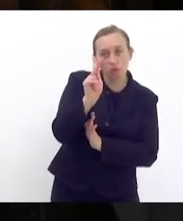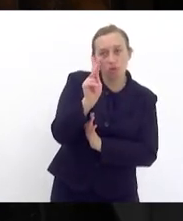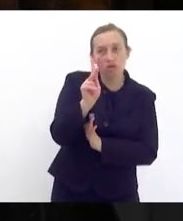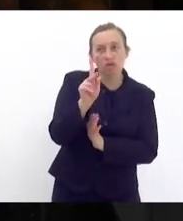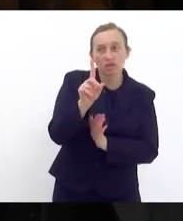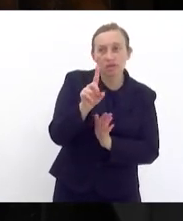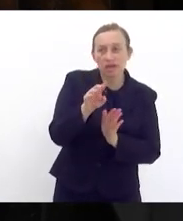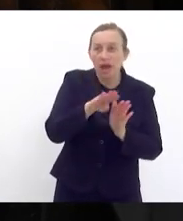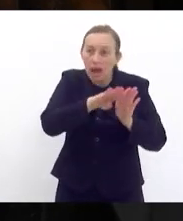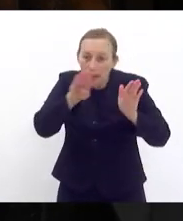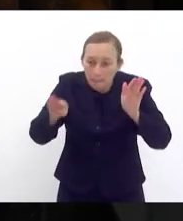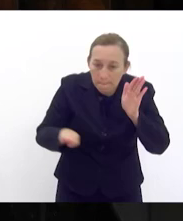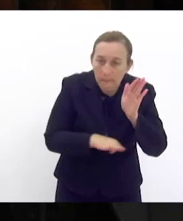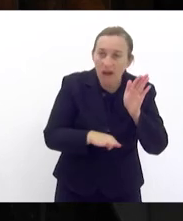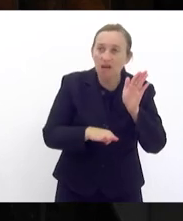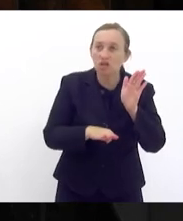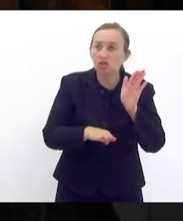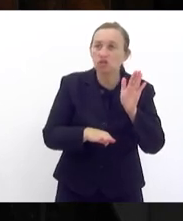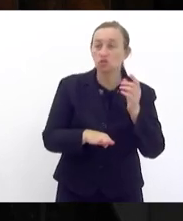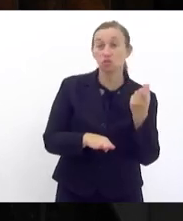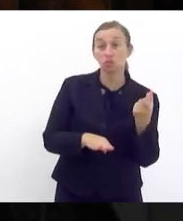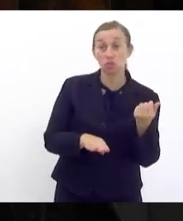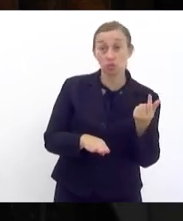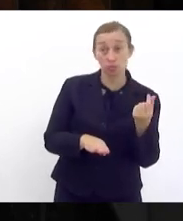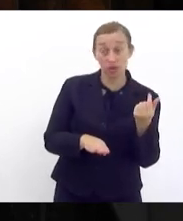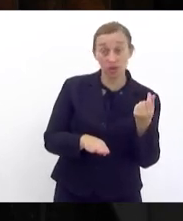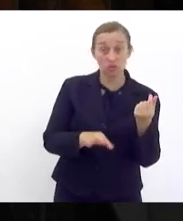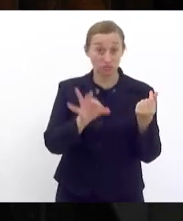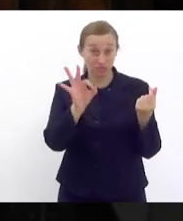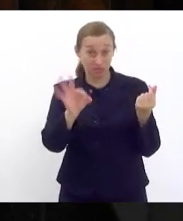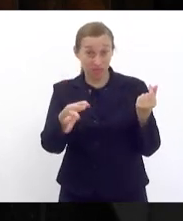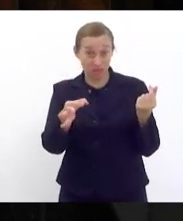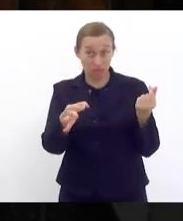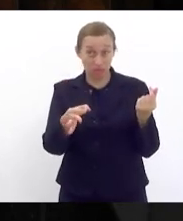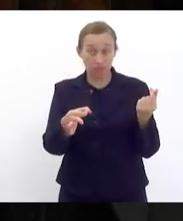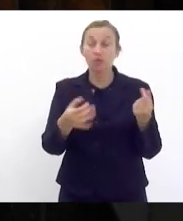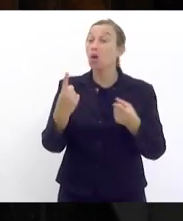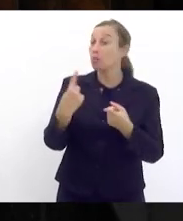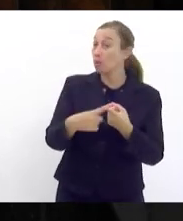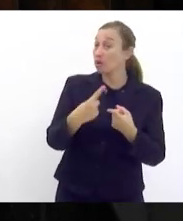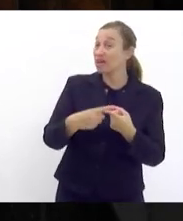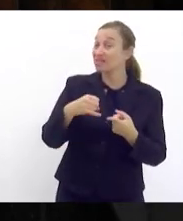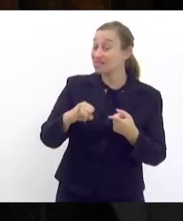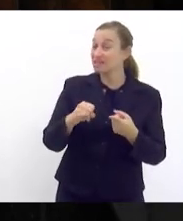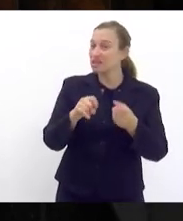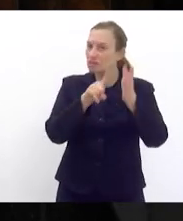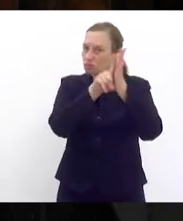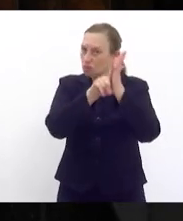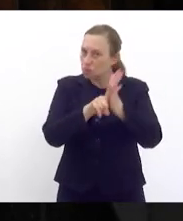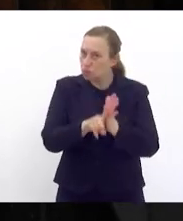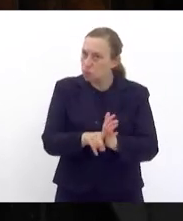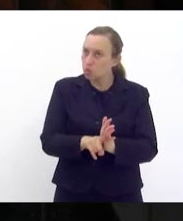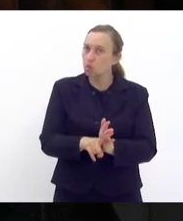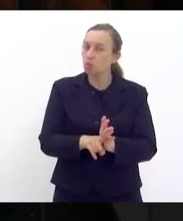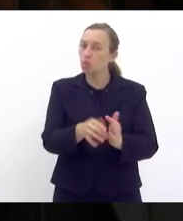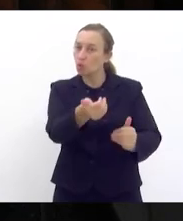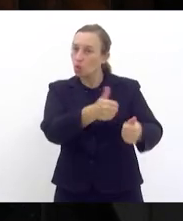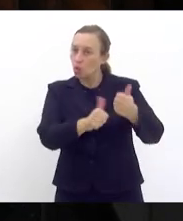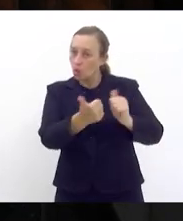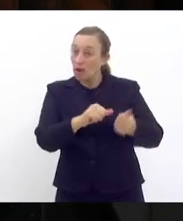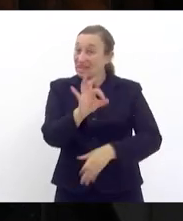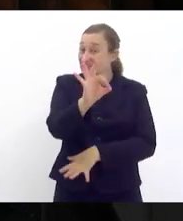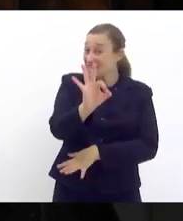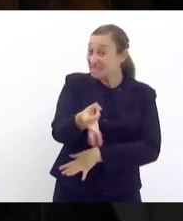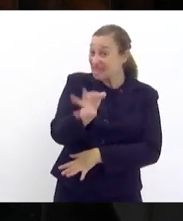abaixo do preço referencial devido. Porque se fizer essa revisão, possivelmente as